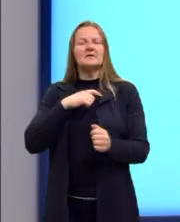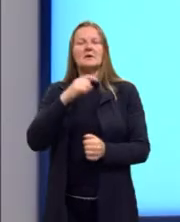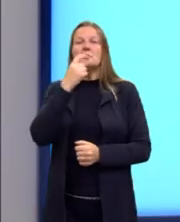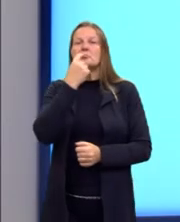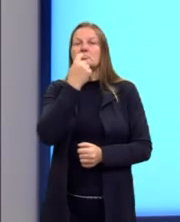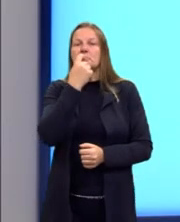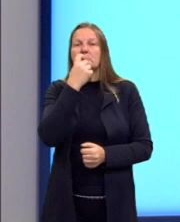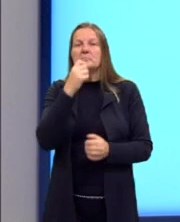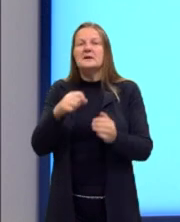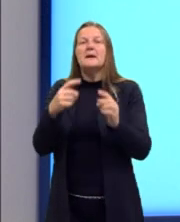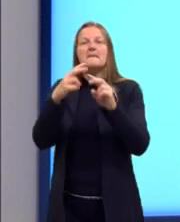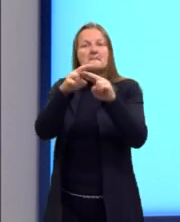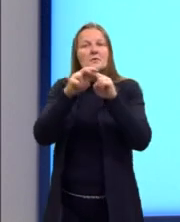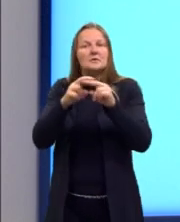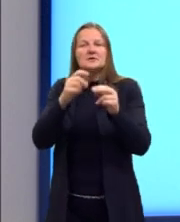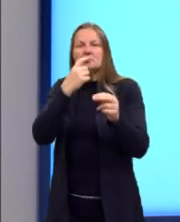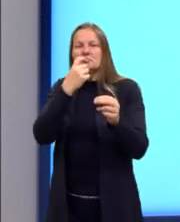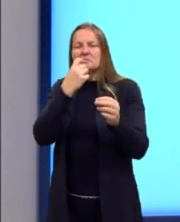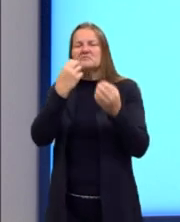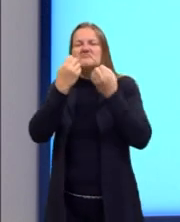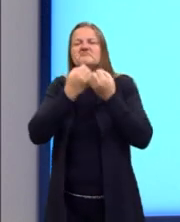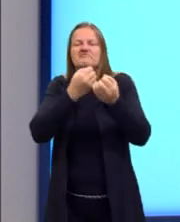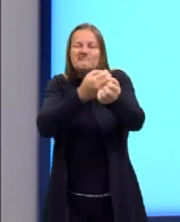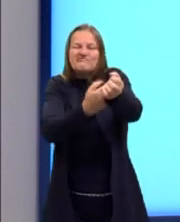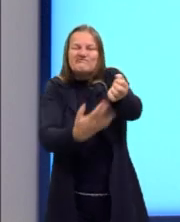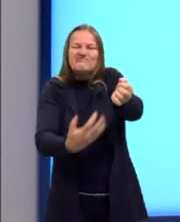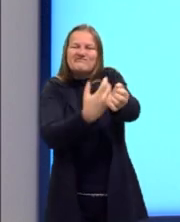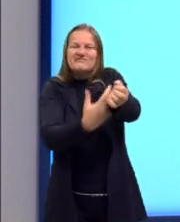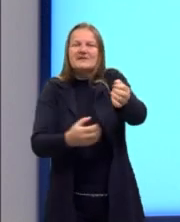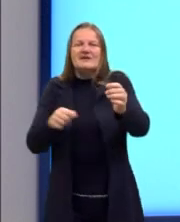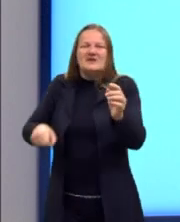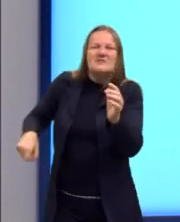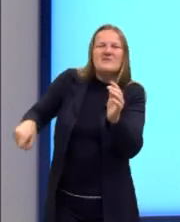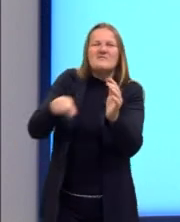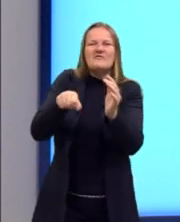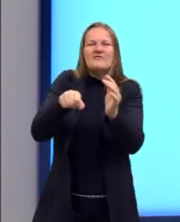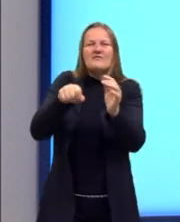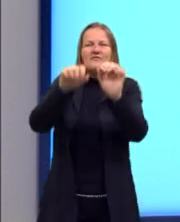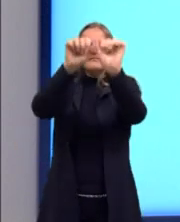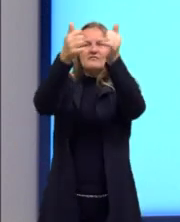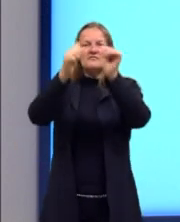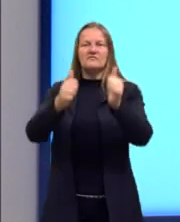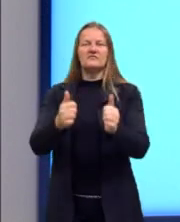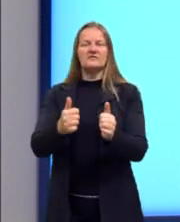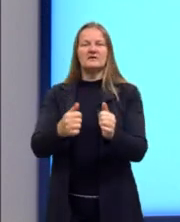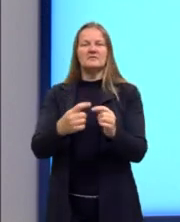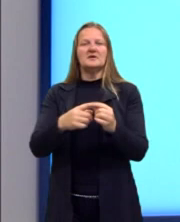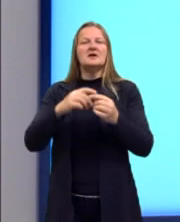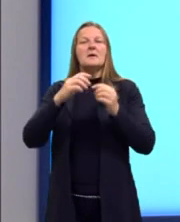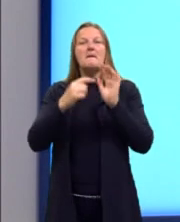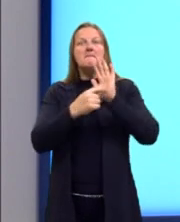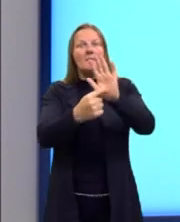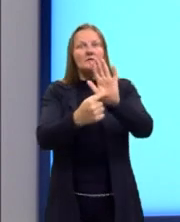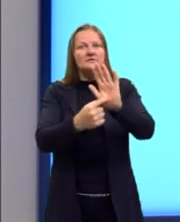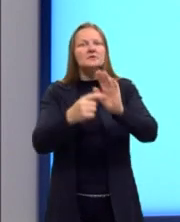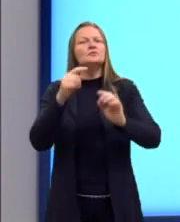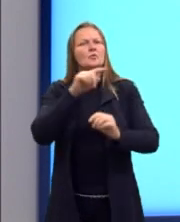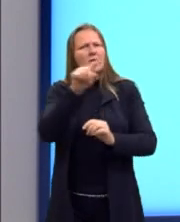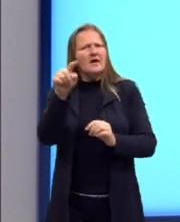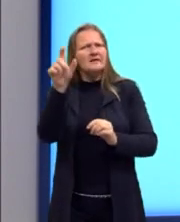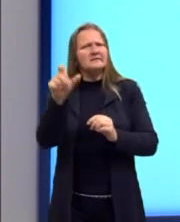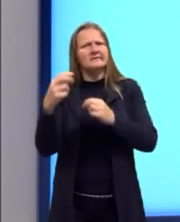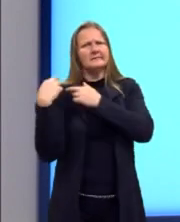vermelha, como se fosse sangue, para mostrar que esses caras eram assassinos. E isso teve também um